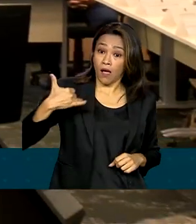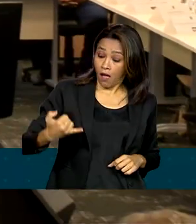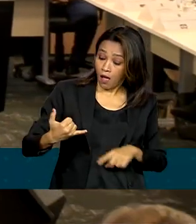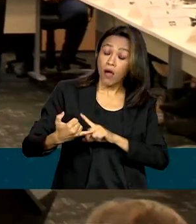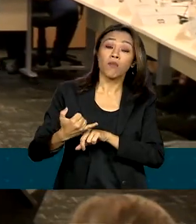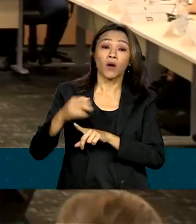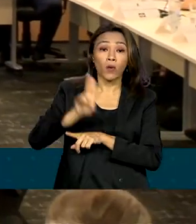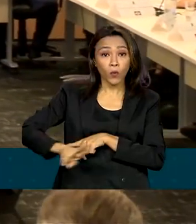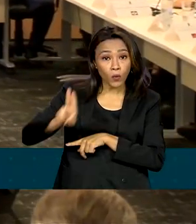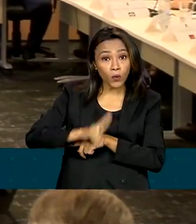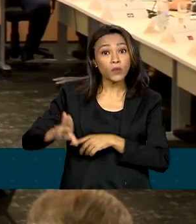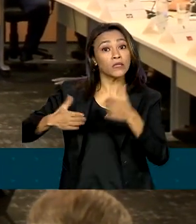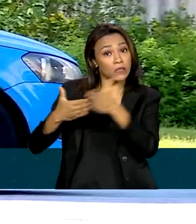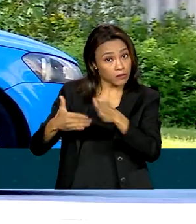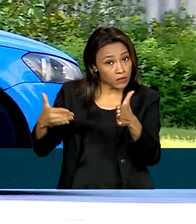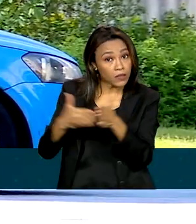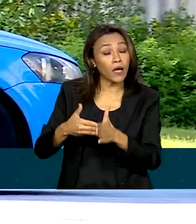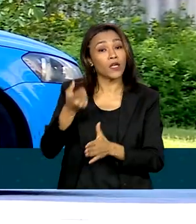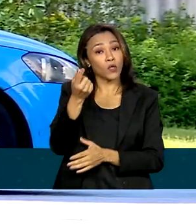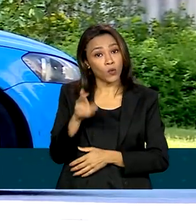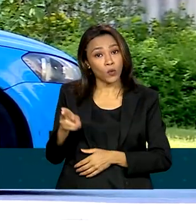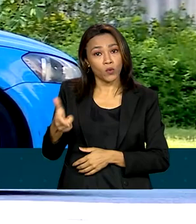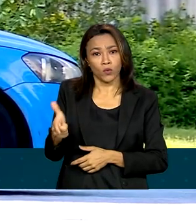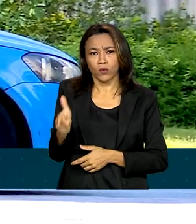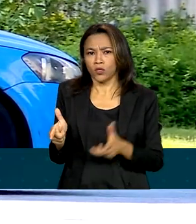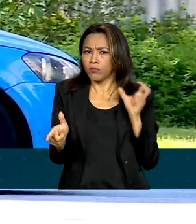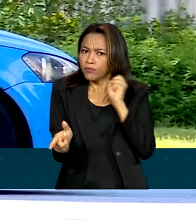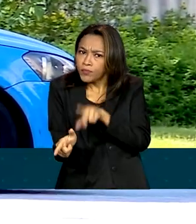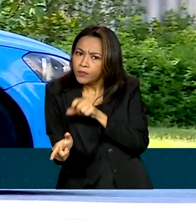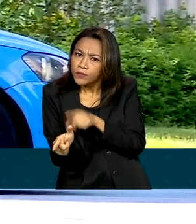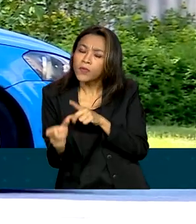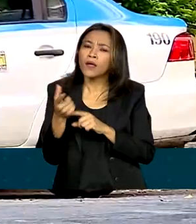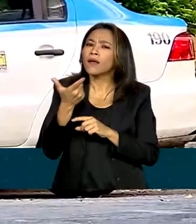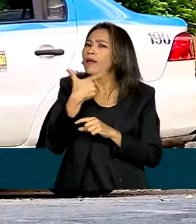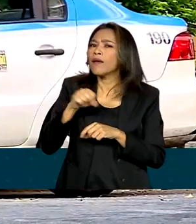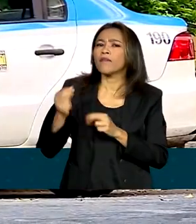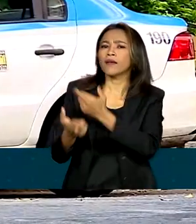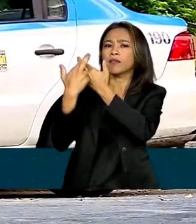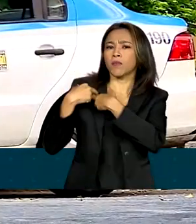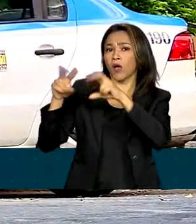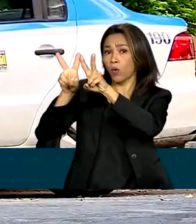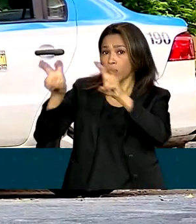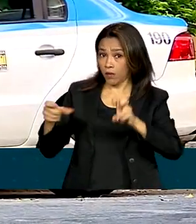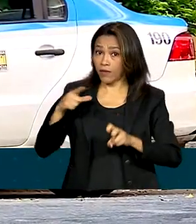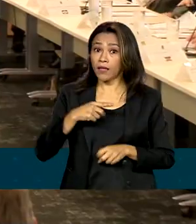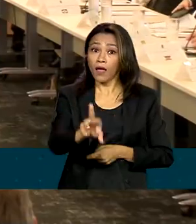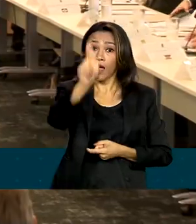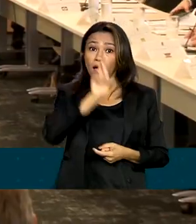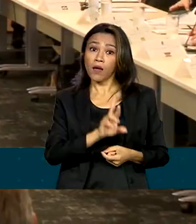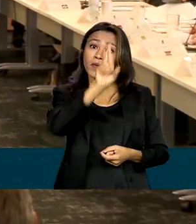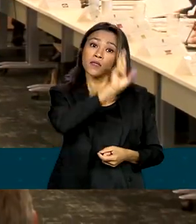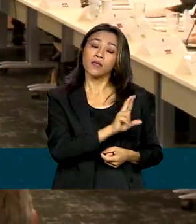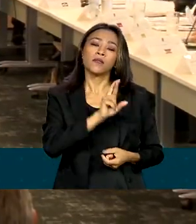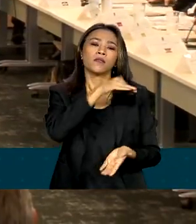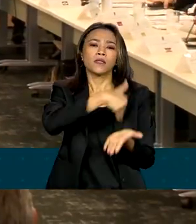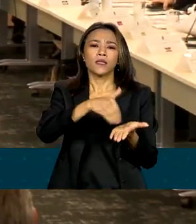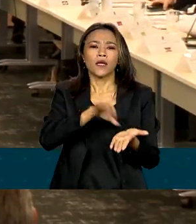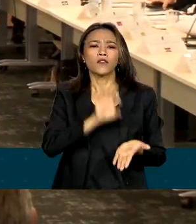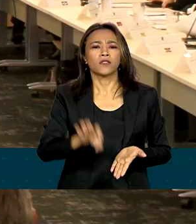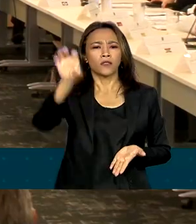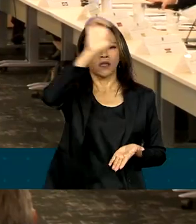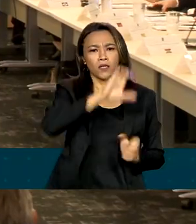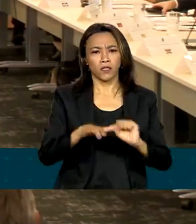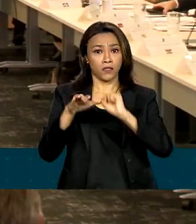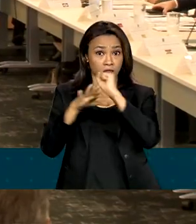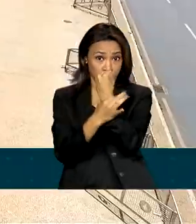restrito e de munições. O grupo de trabalho que vai cuidar do tema contará com o representante dos secretários estaduais de